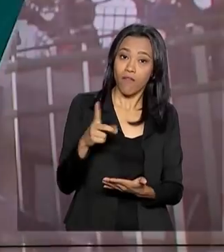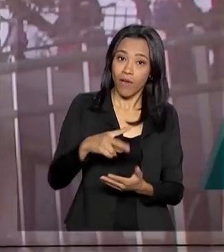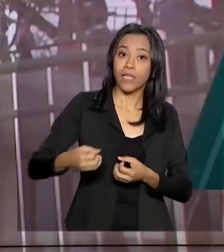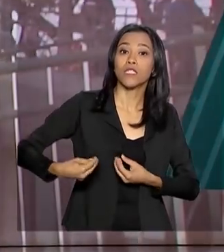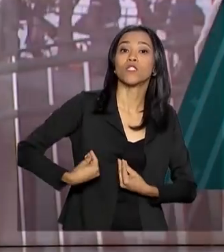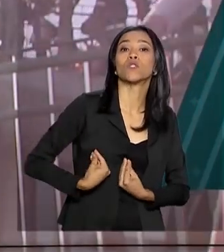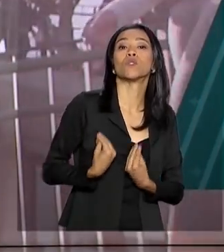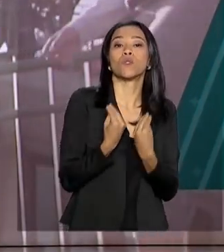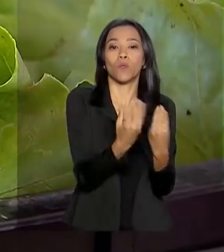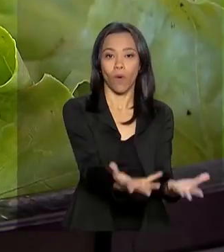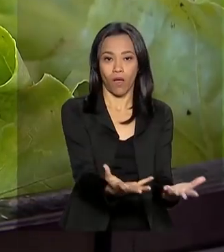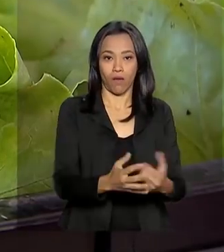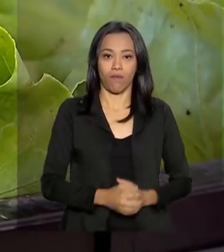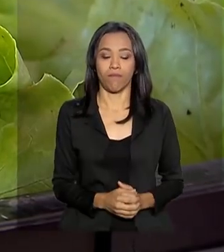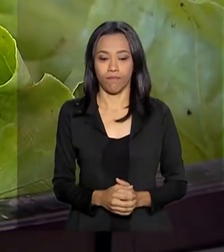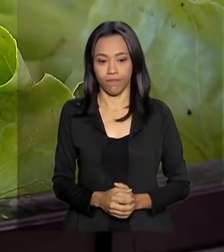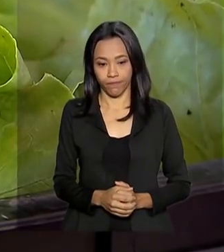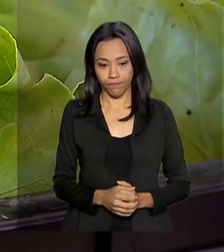para doação.